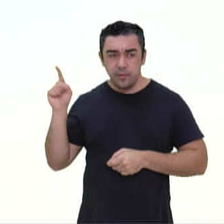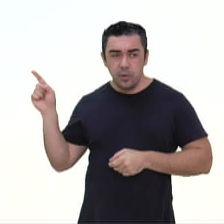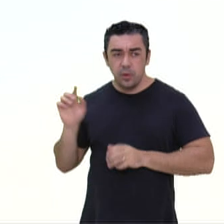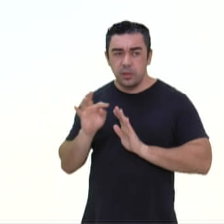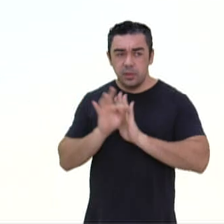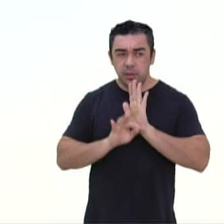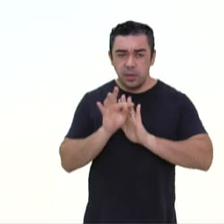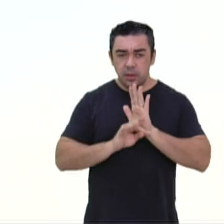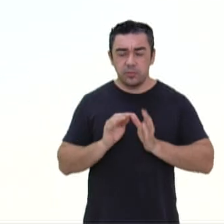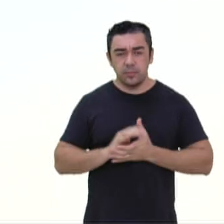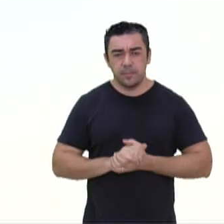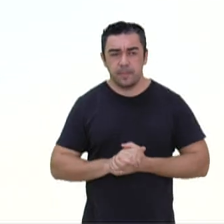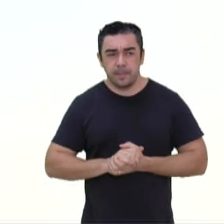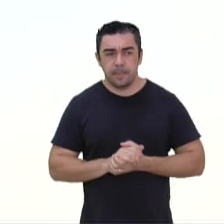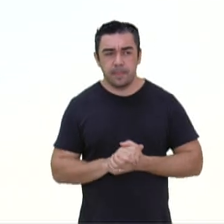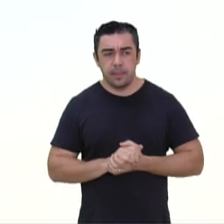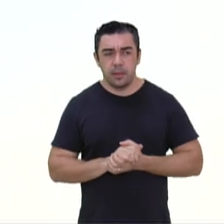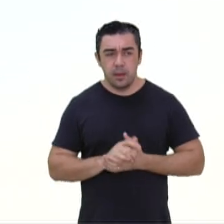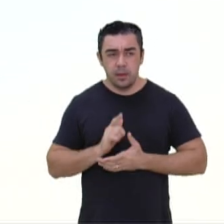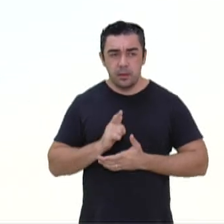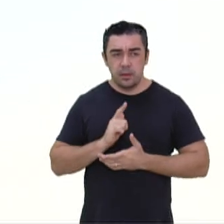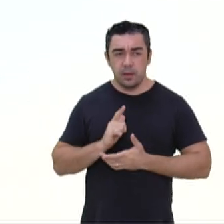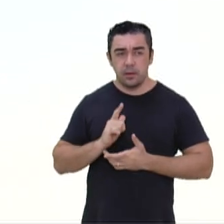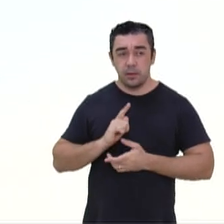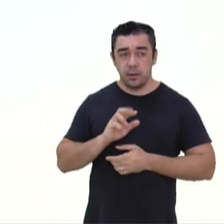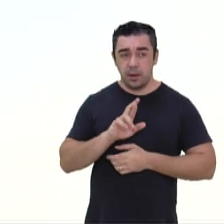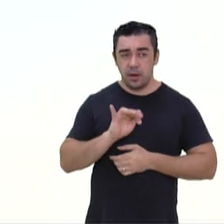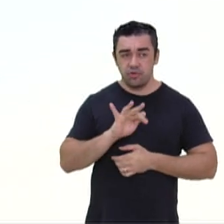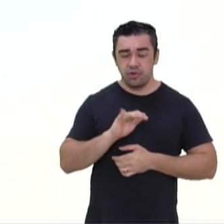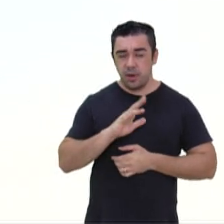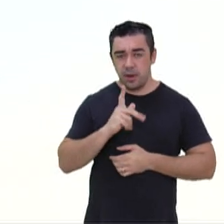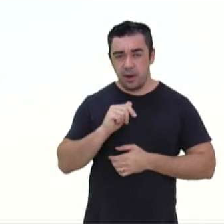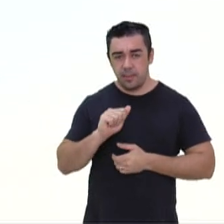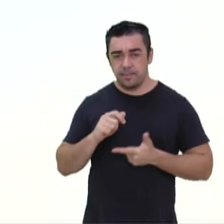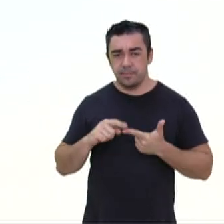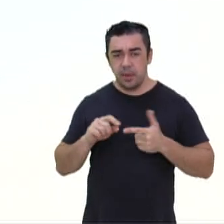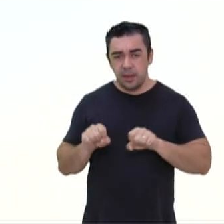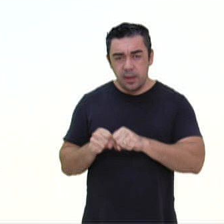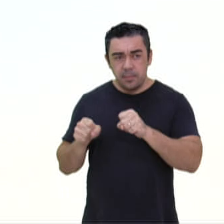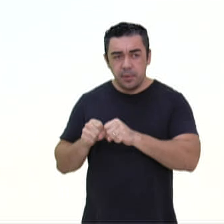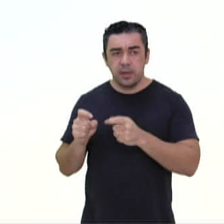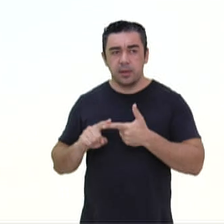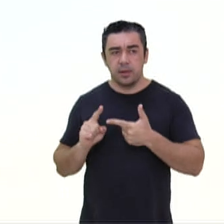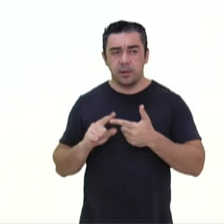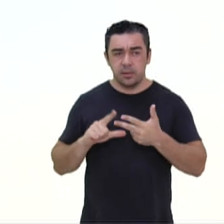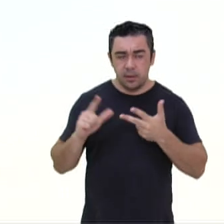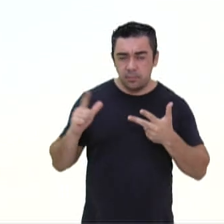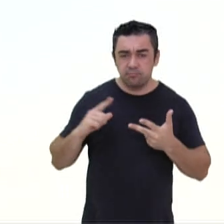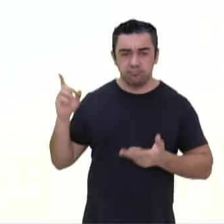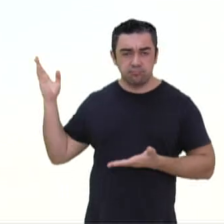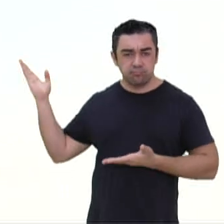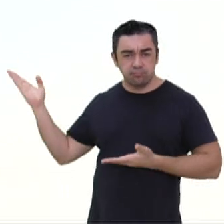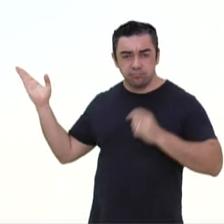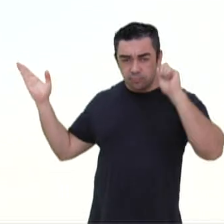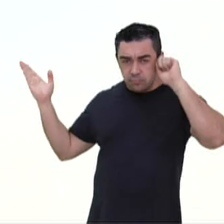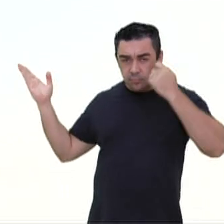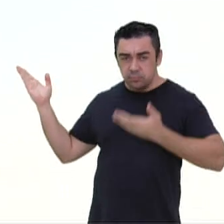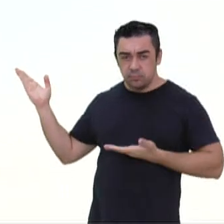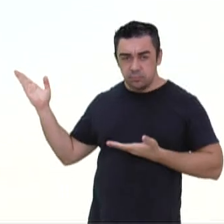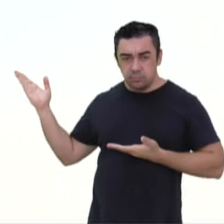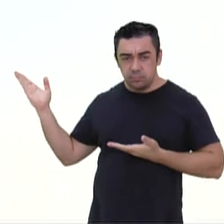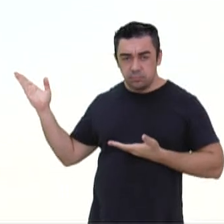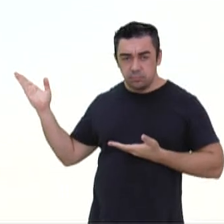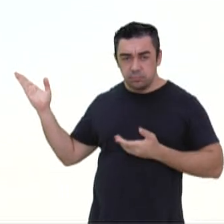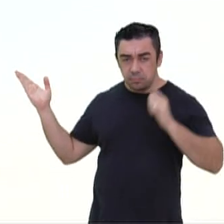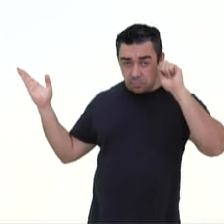texto que lemos? Em negrito, rachara, partindo-se, investir, haviam transformado,